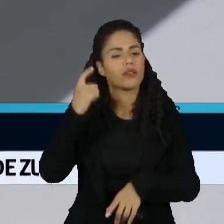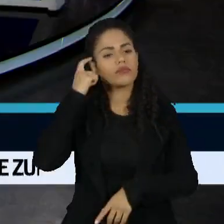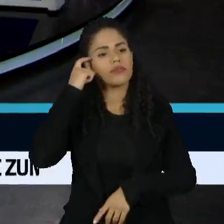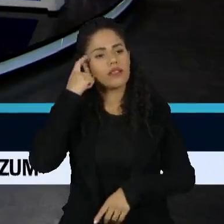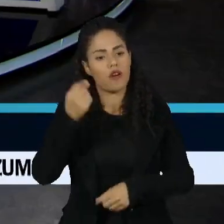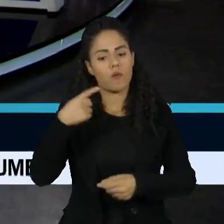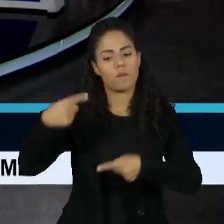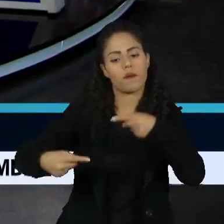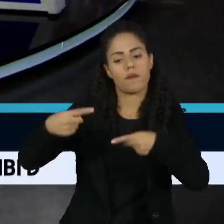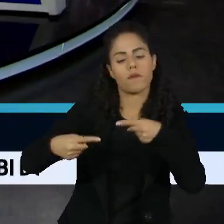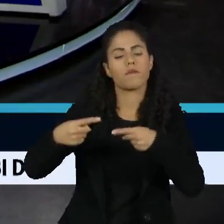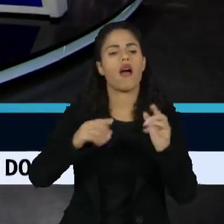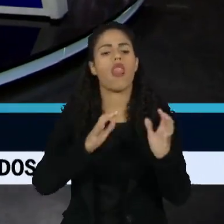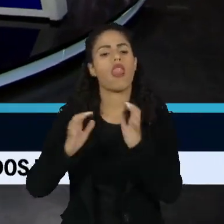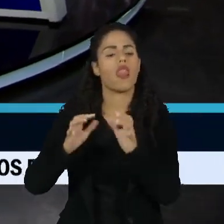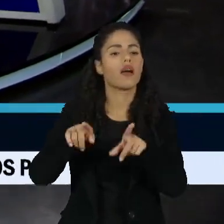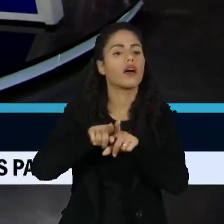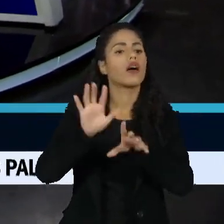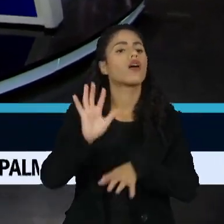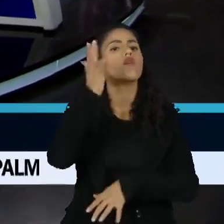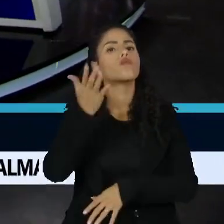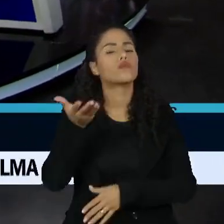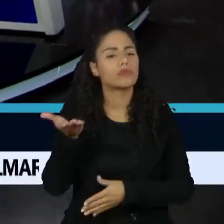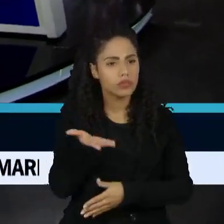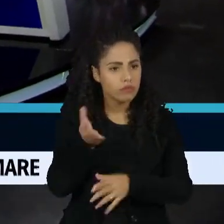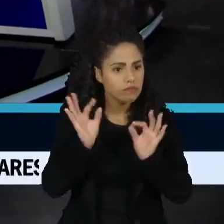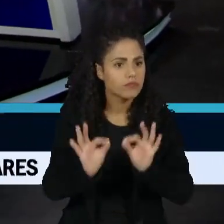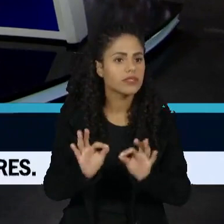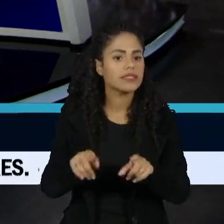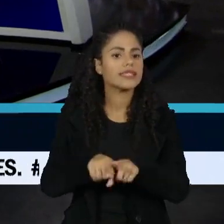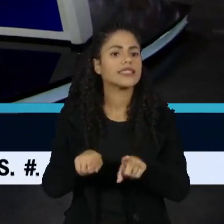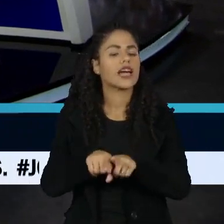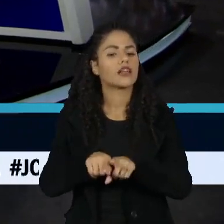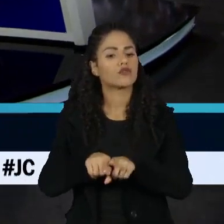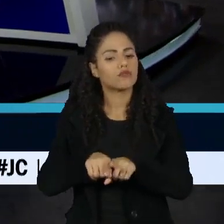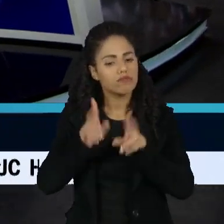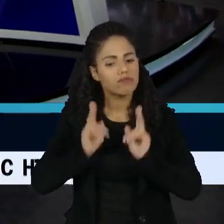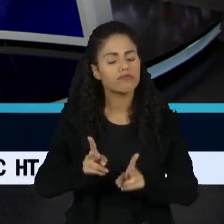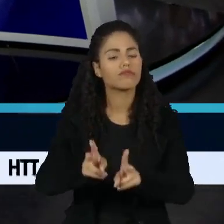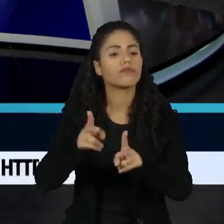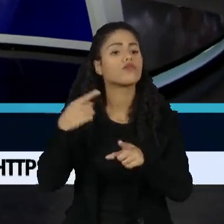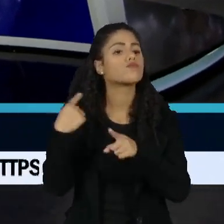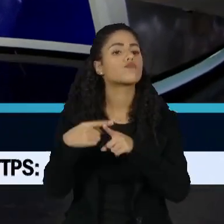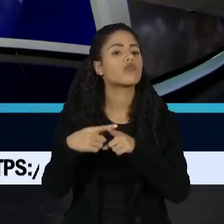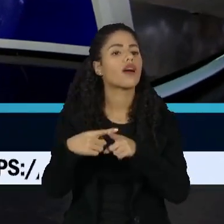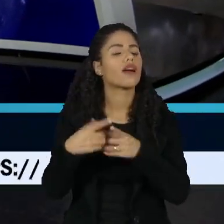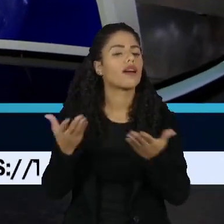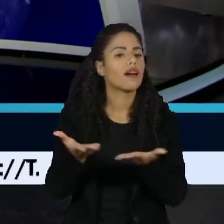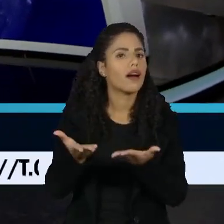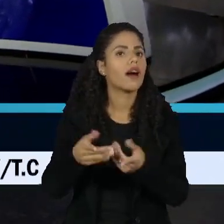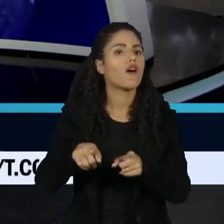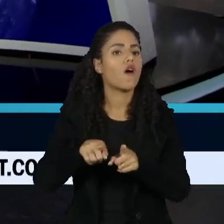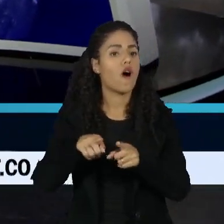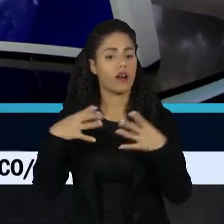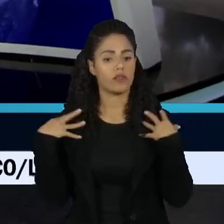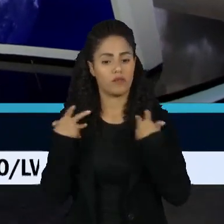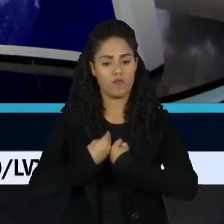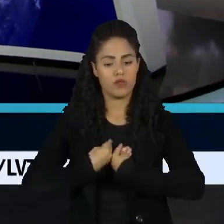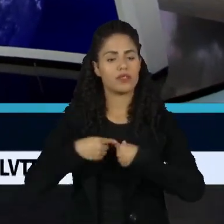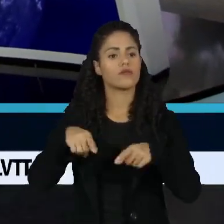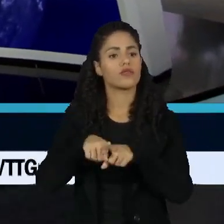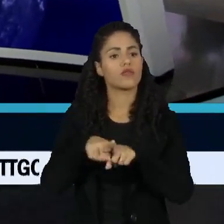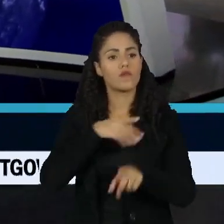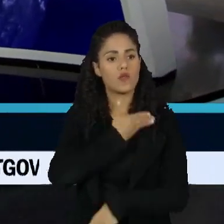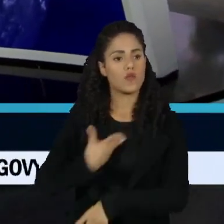os debates, deverão acontecer com mais intensidade, principalmente considerando que os ministros que vêm do governo